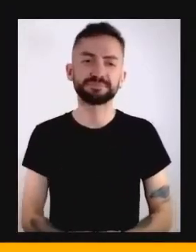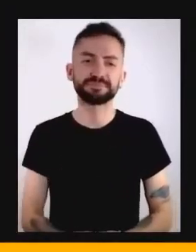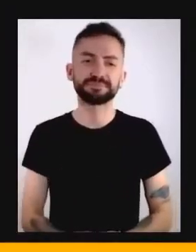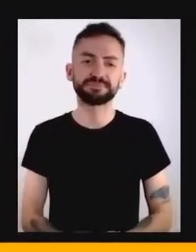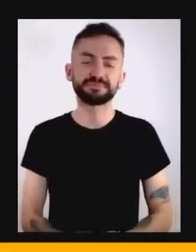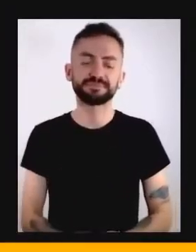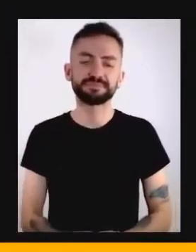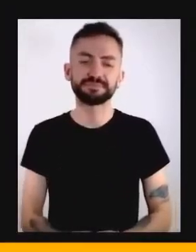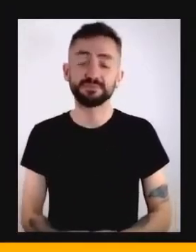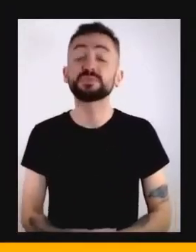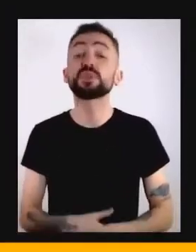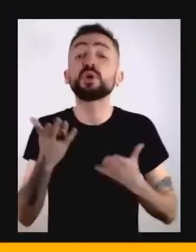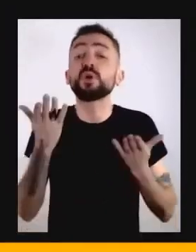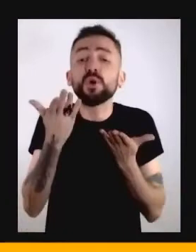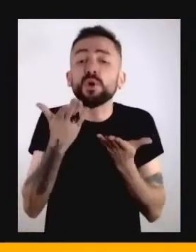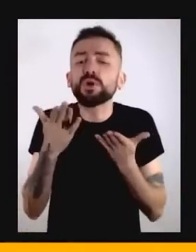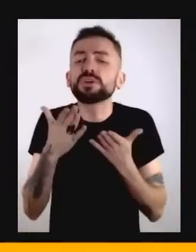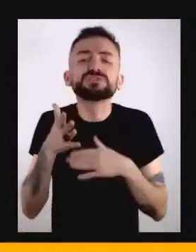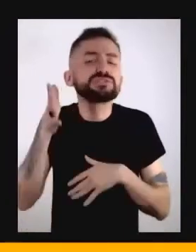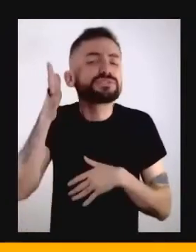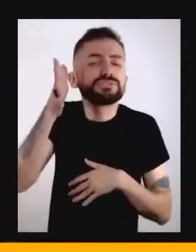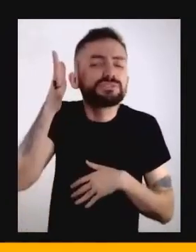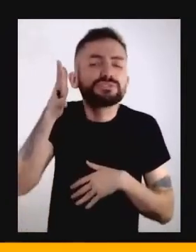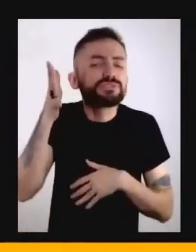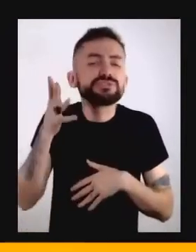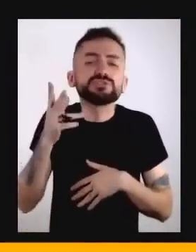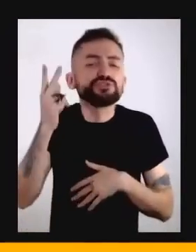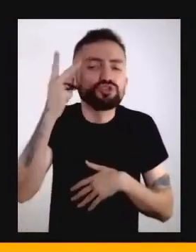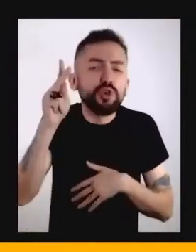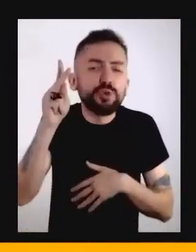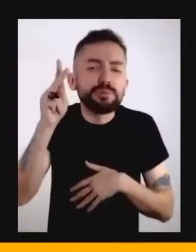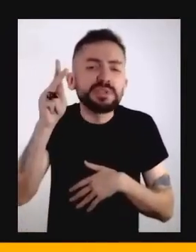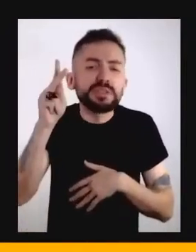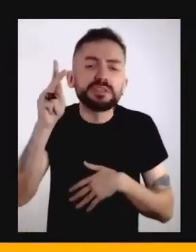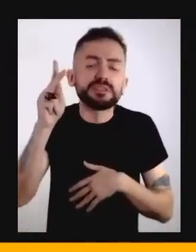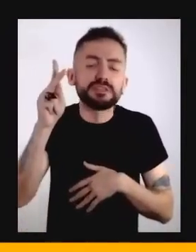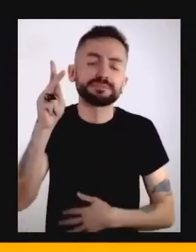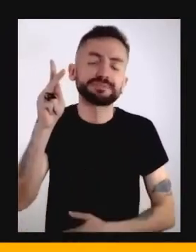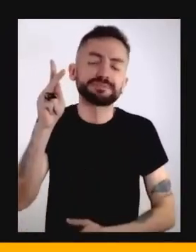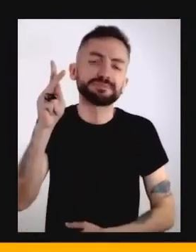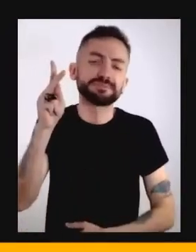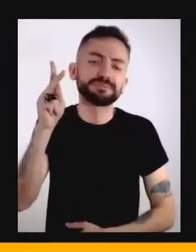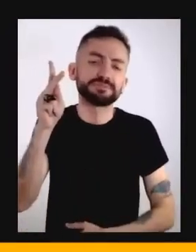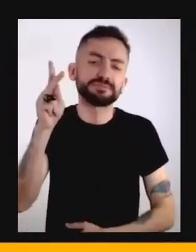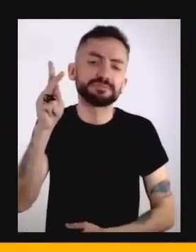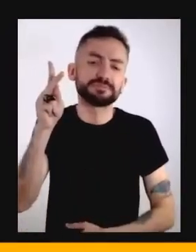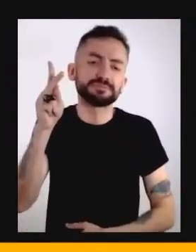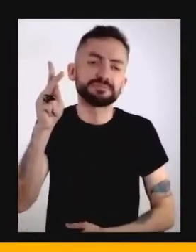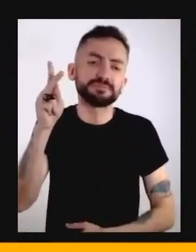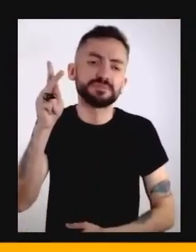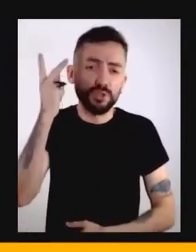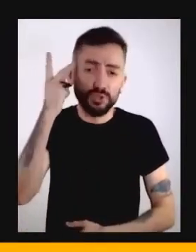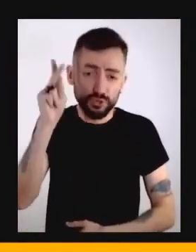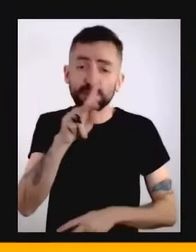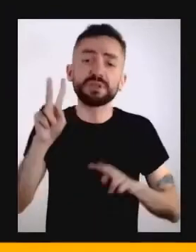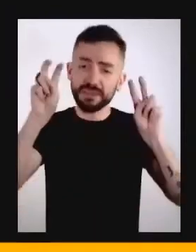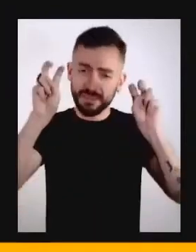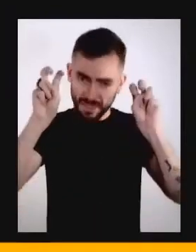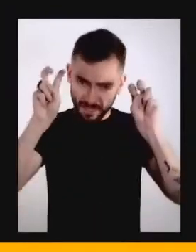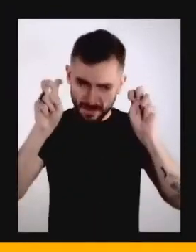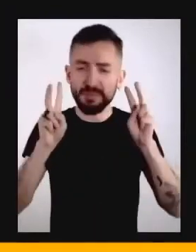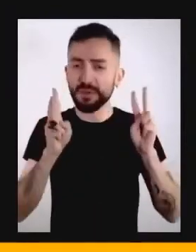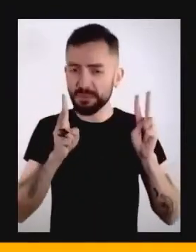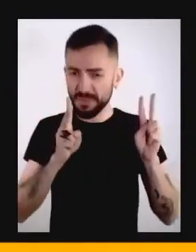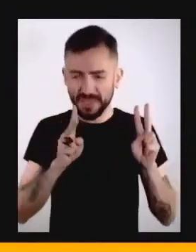Hoje a gente vai conversar um pouquinho sobre esse tema que a gente trouxe por aqui, da